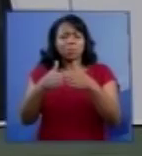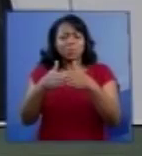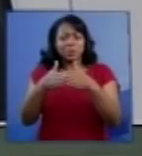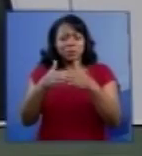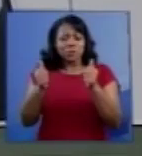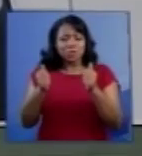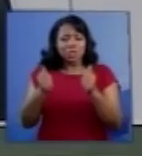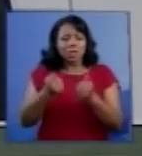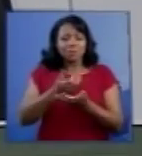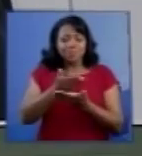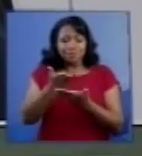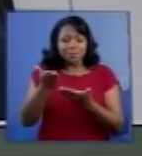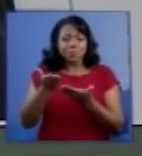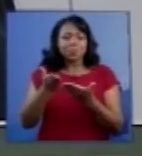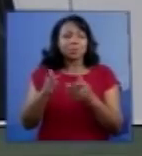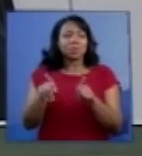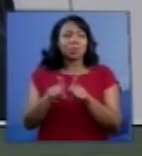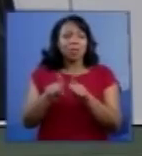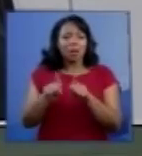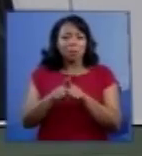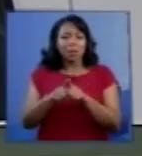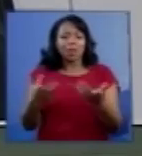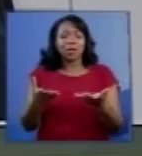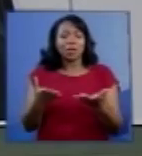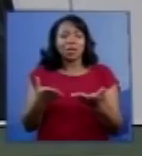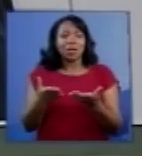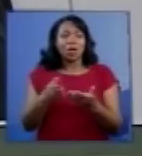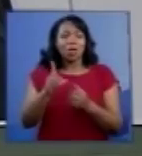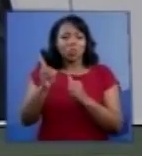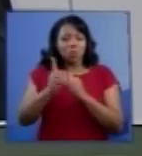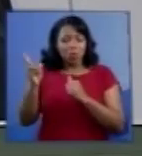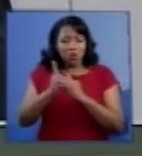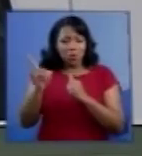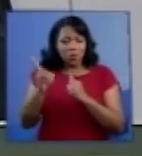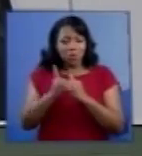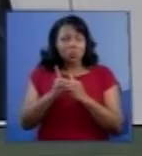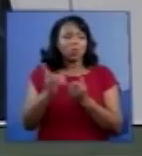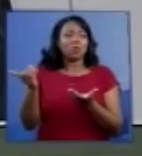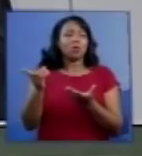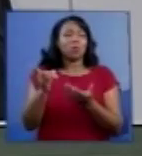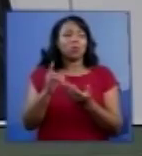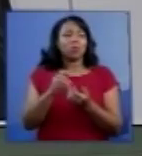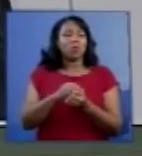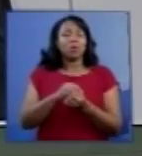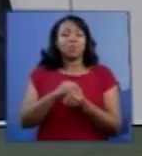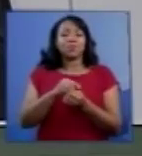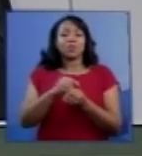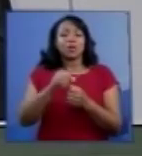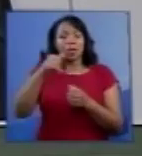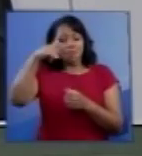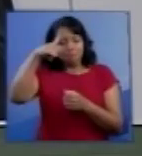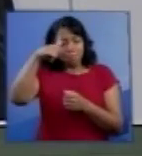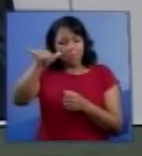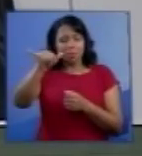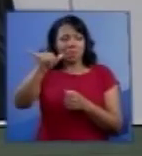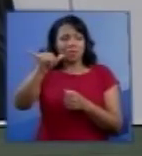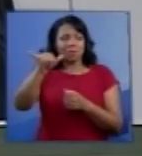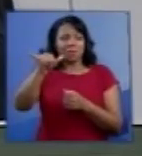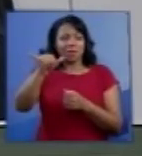também, em um apelo ao doutor Luiz Roberto Barroso, que evitasse